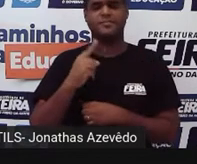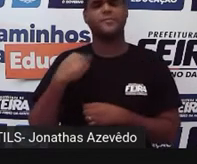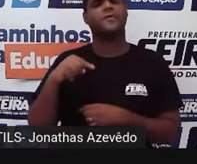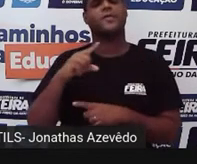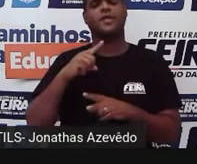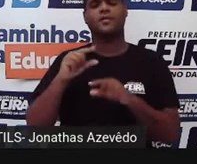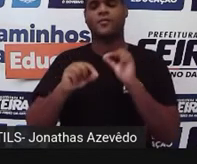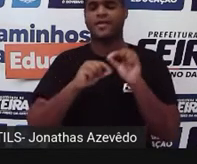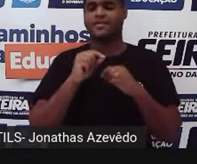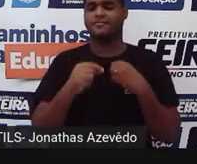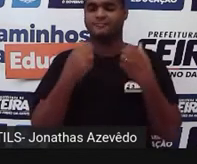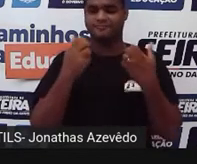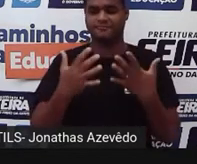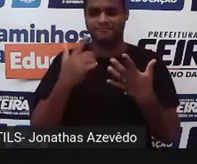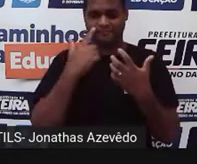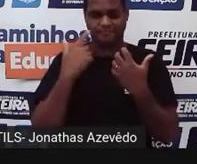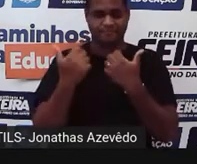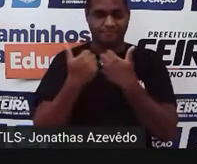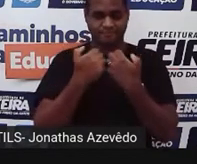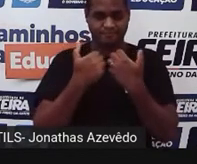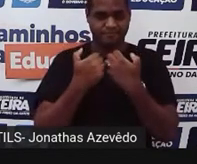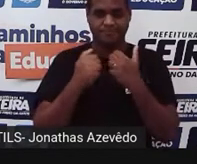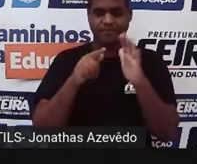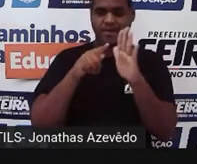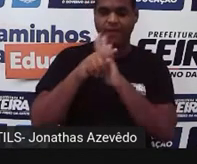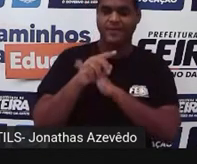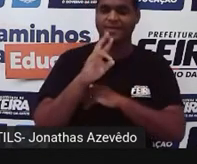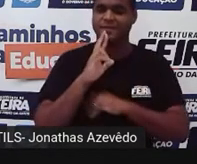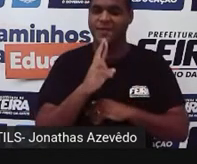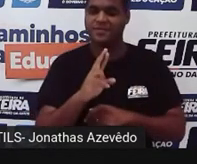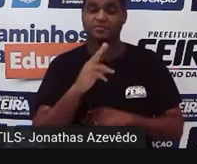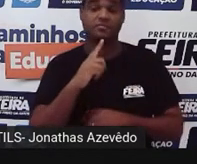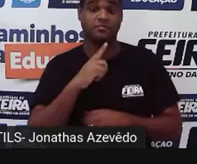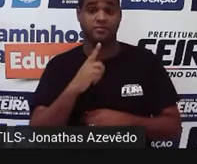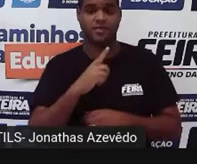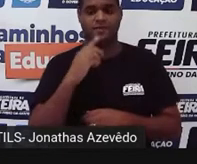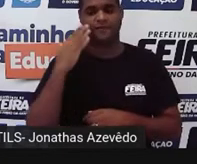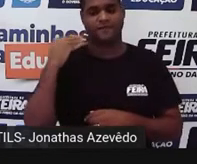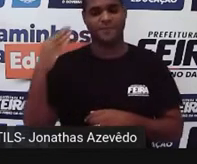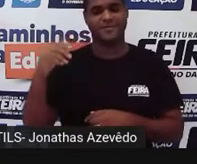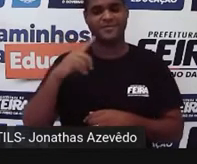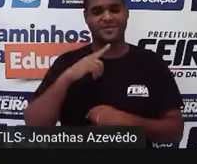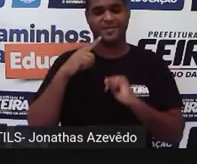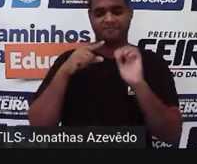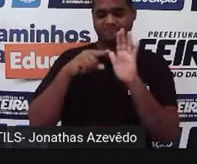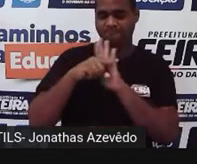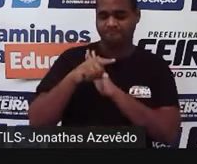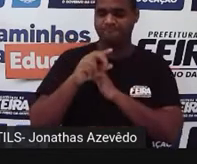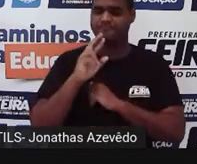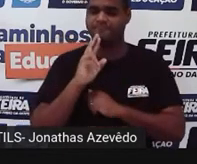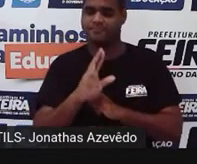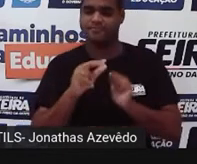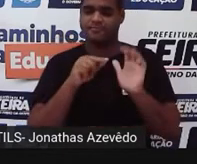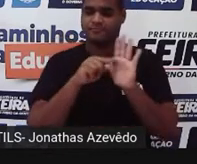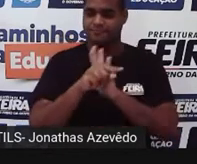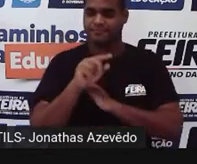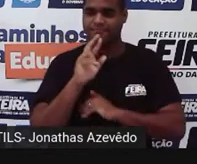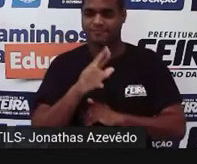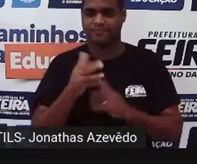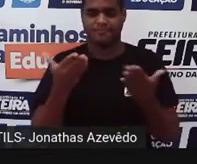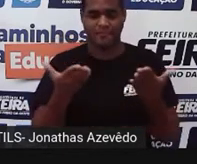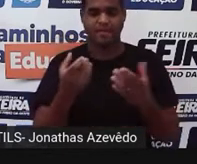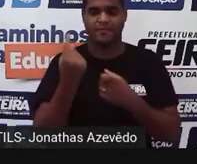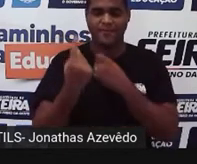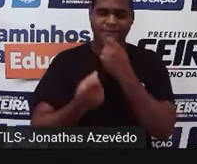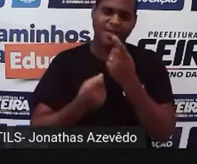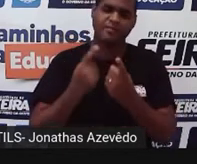fazer isso? Aquele joguinho de perguntas e respostas, né? O famoso quiz que de vez em quando a gente faz aqui em nossas aulas,